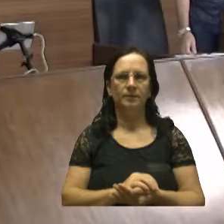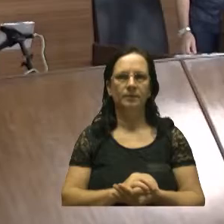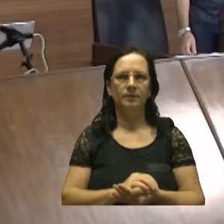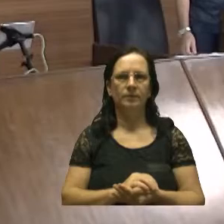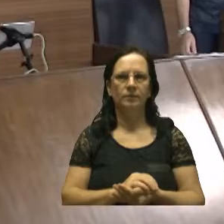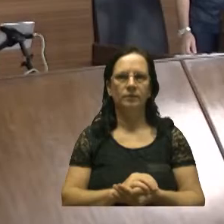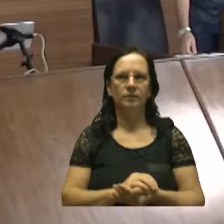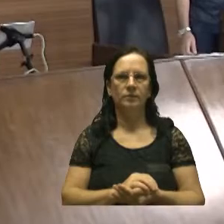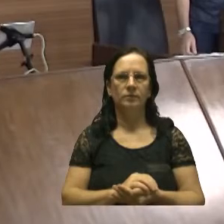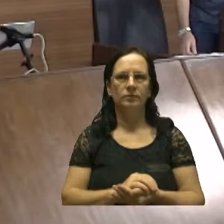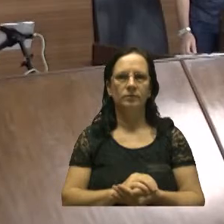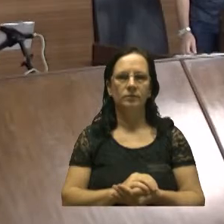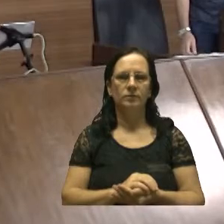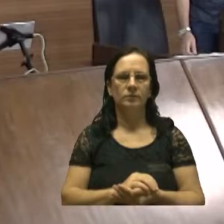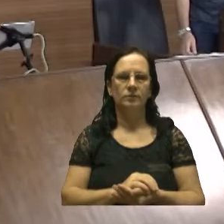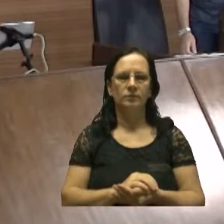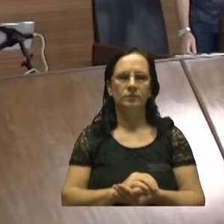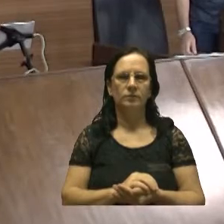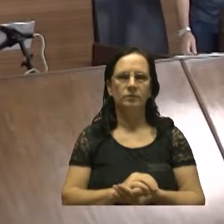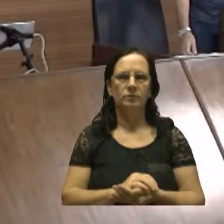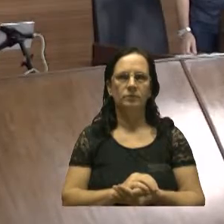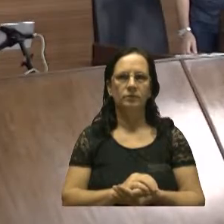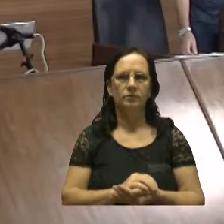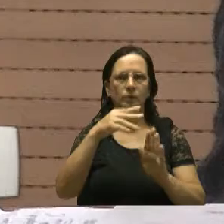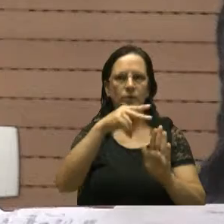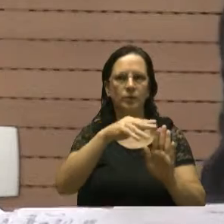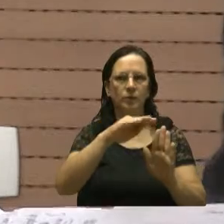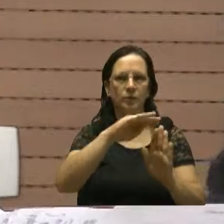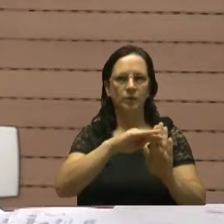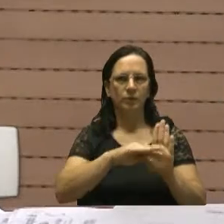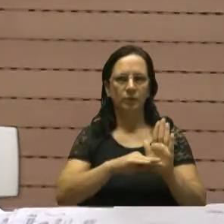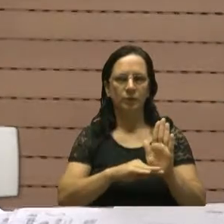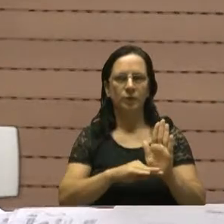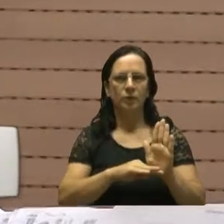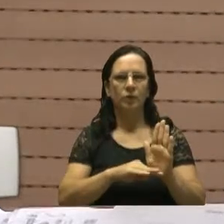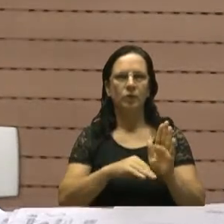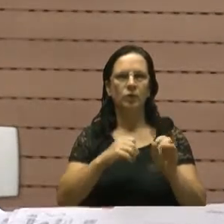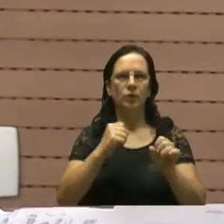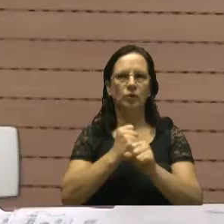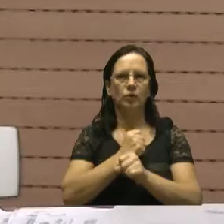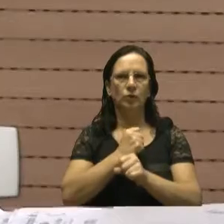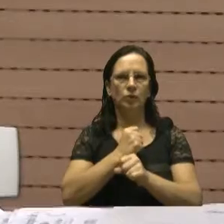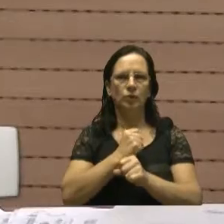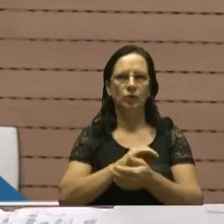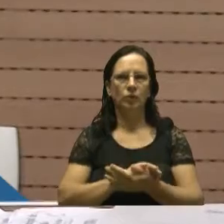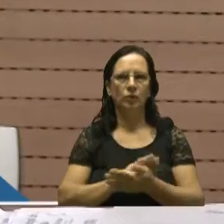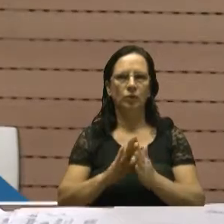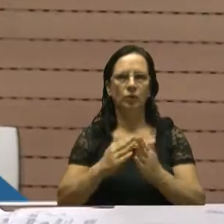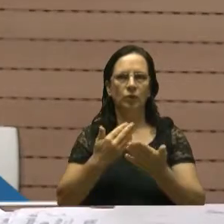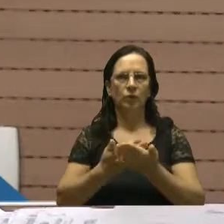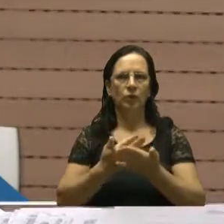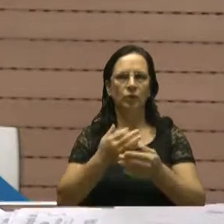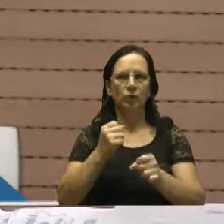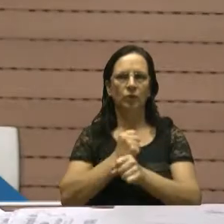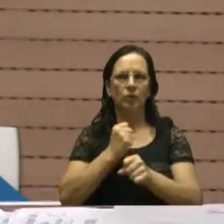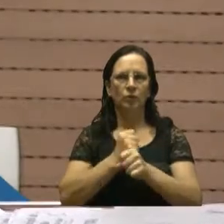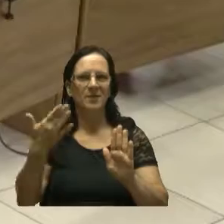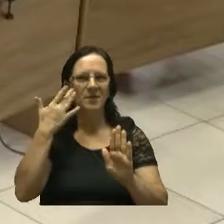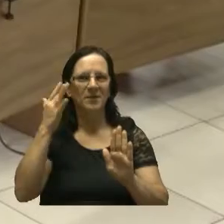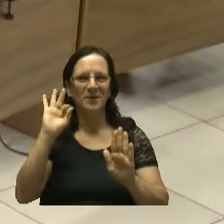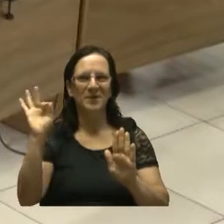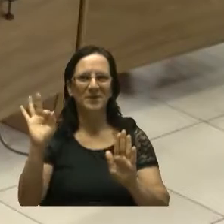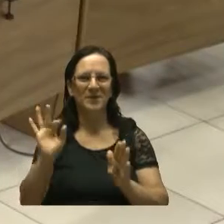objetivo de repassar recursos para custear a manutenção de rede instalada no Centro Judiciário de Solução